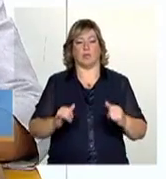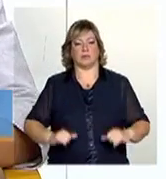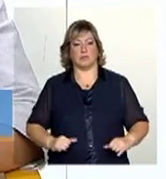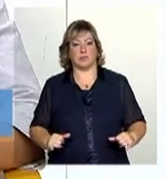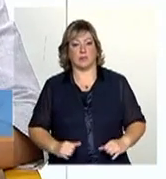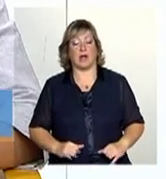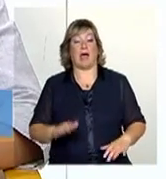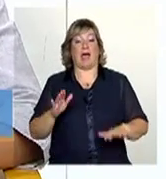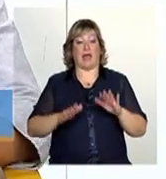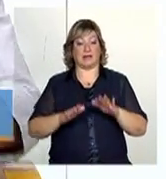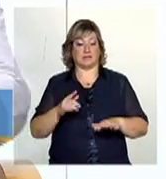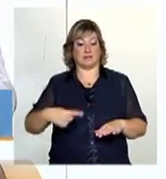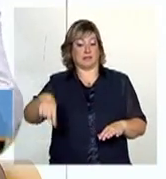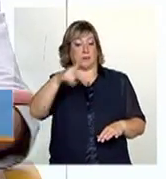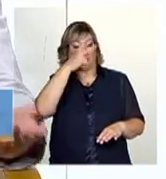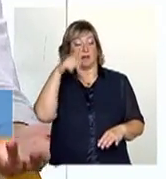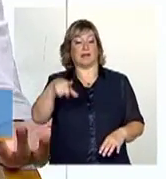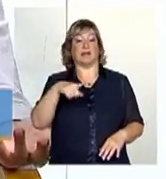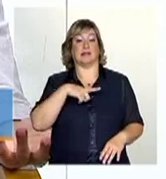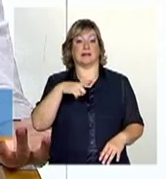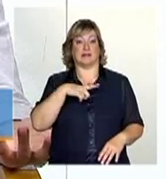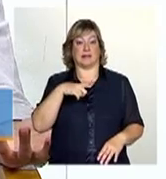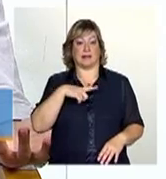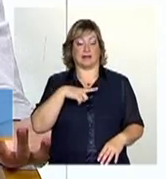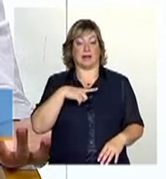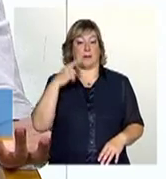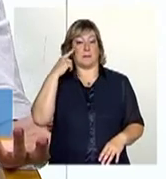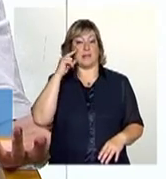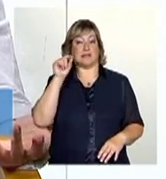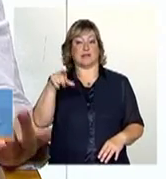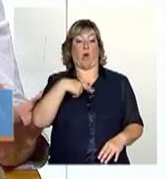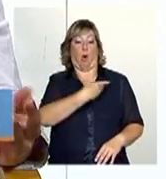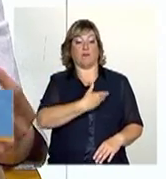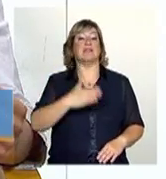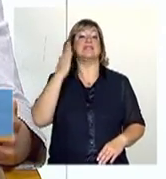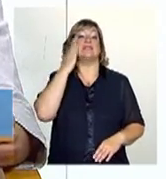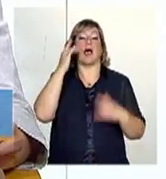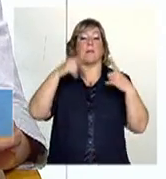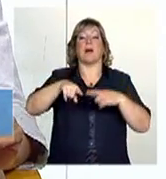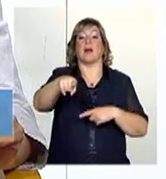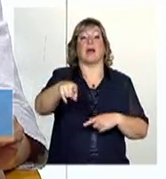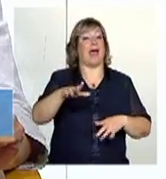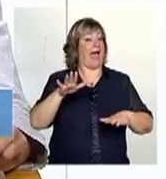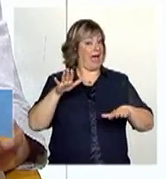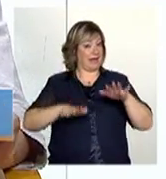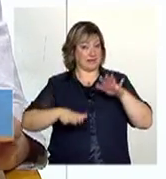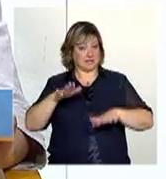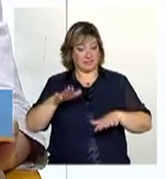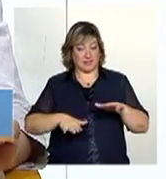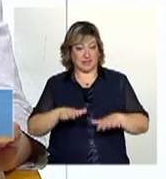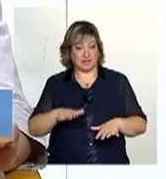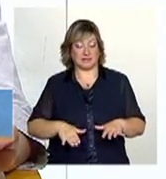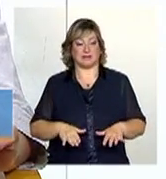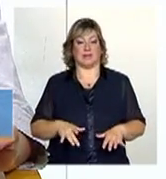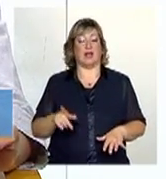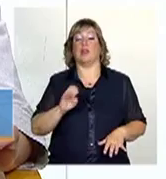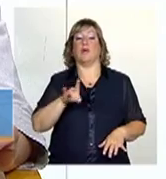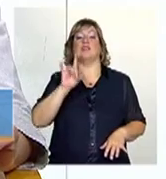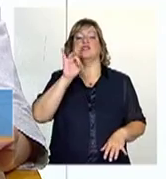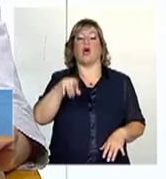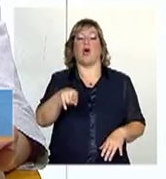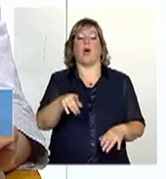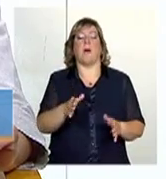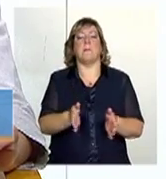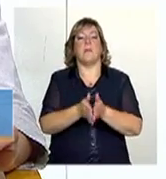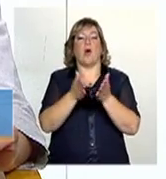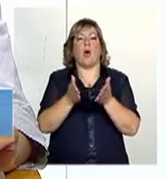demandas ou esteja visível ao poder público. Em algumas circunstâncias, não é só a pobreza que dificulta essa